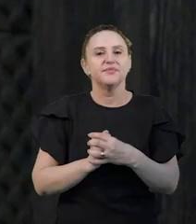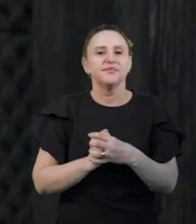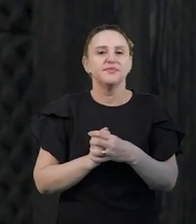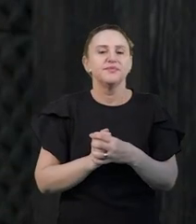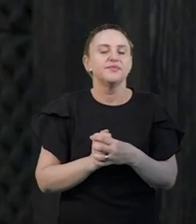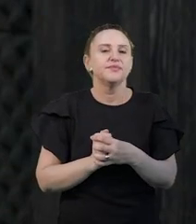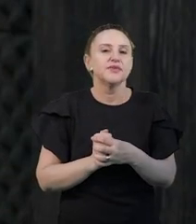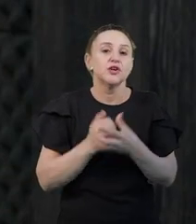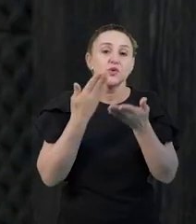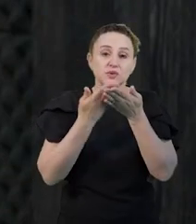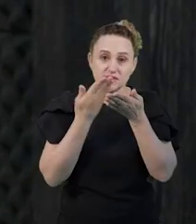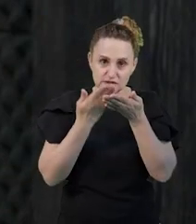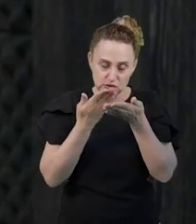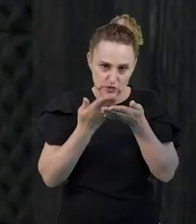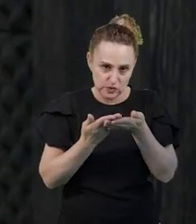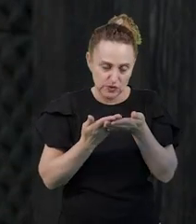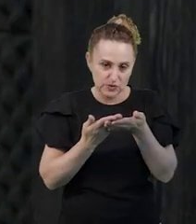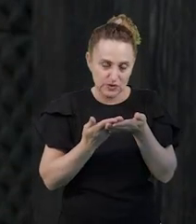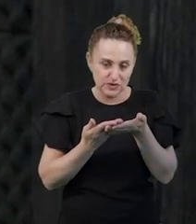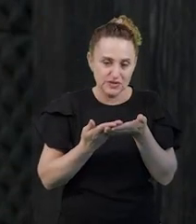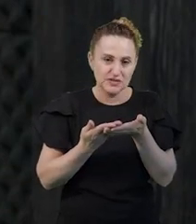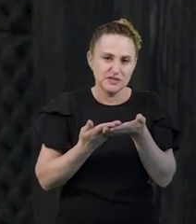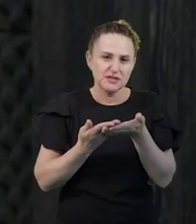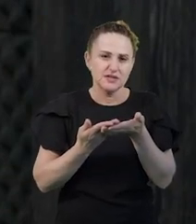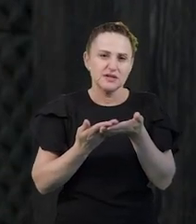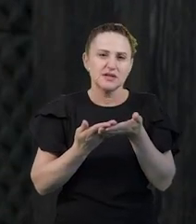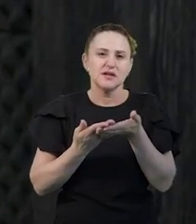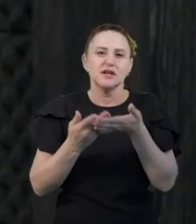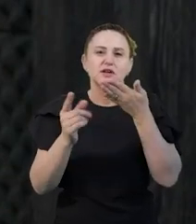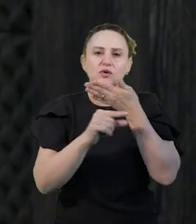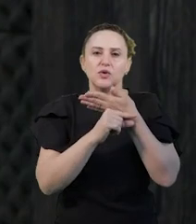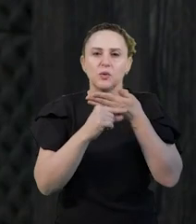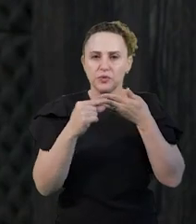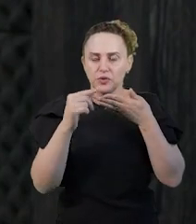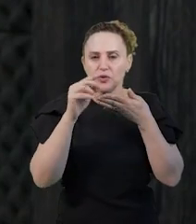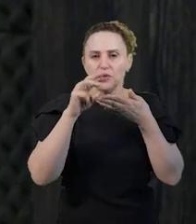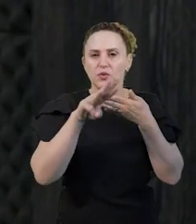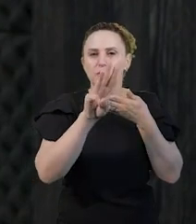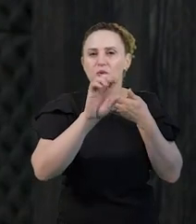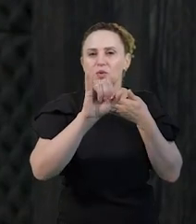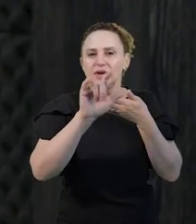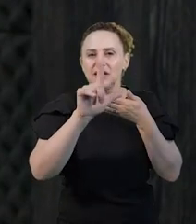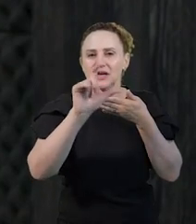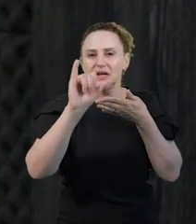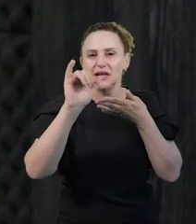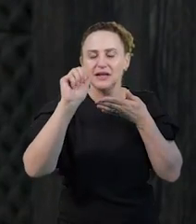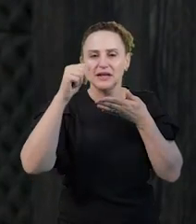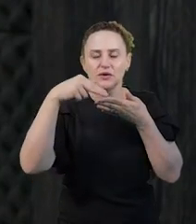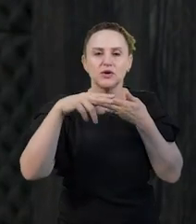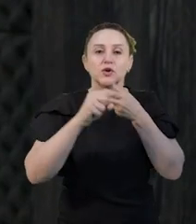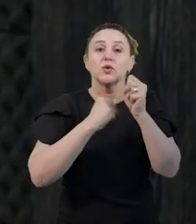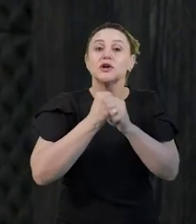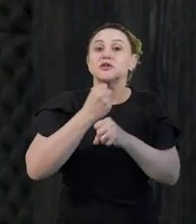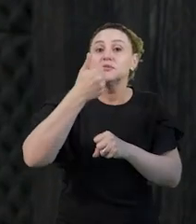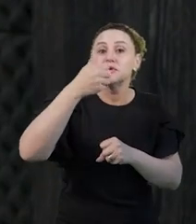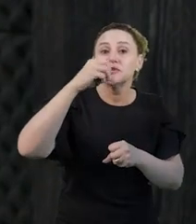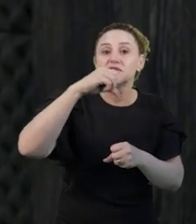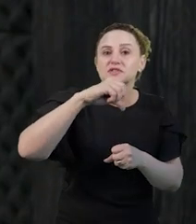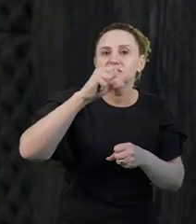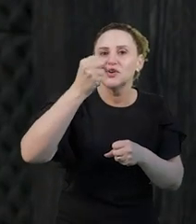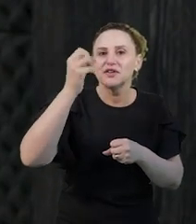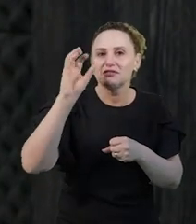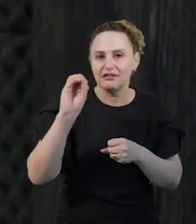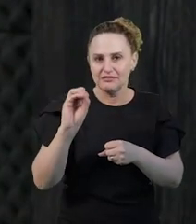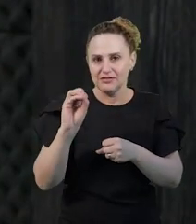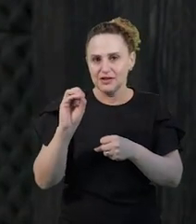nos estudos de William Ingerson, em 1980, quando ele trouxe uma